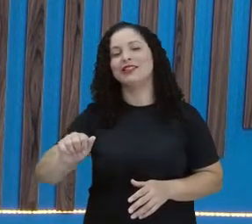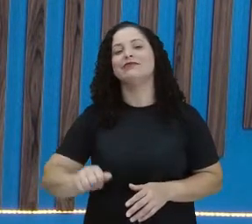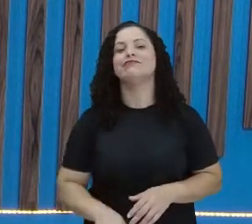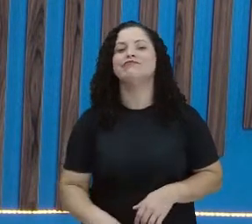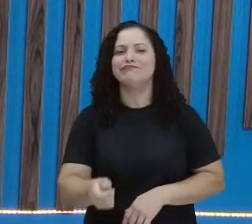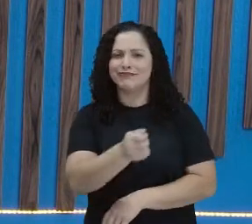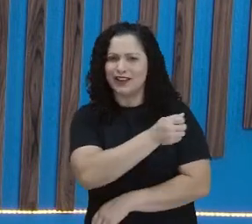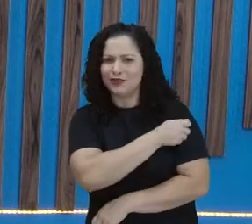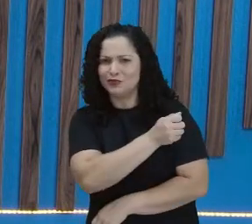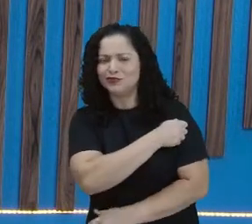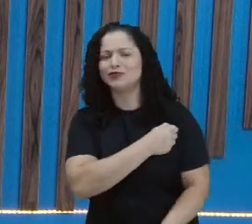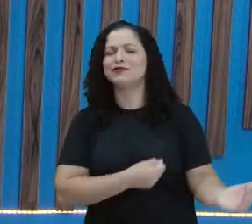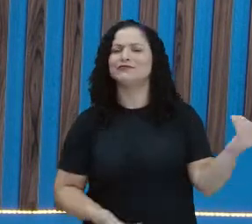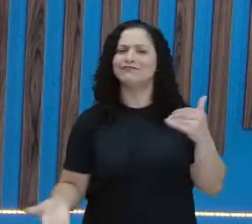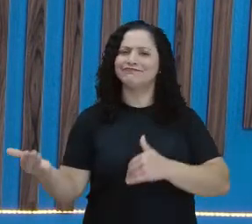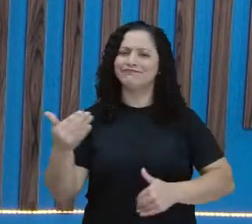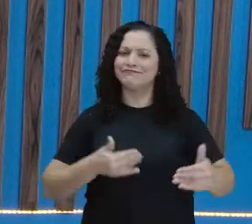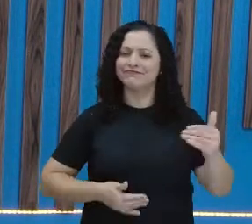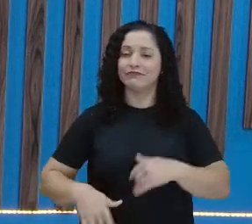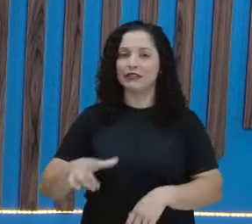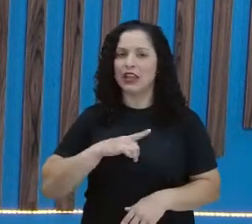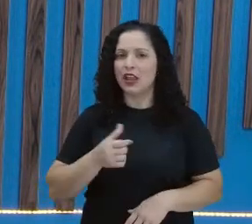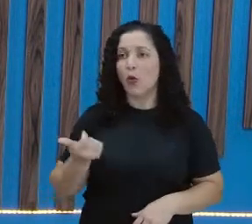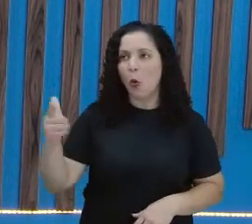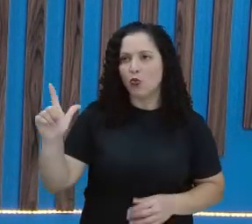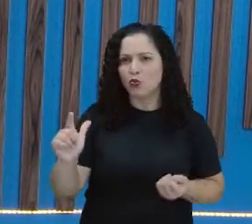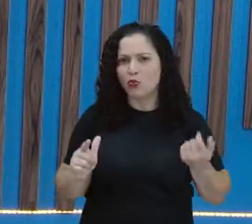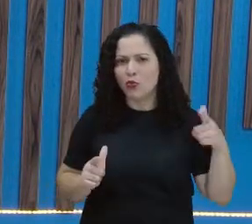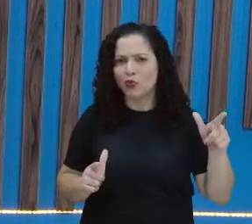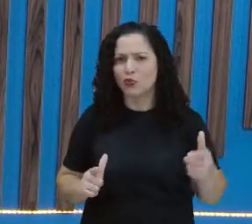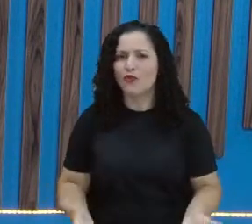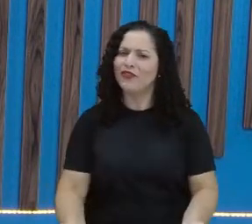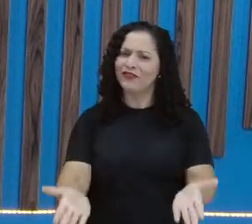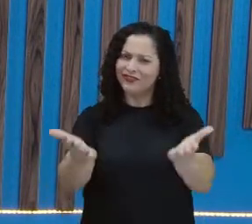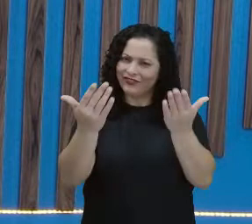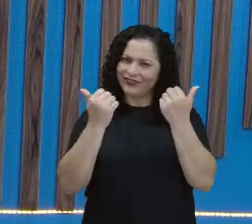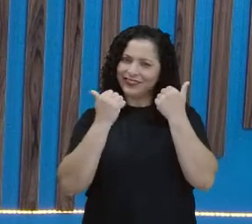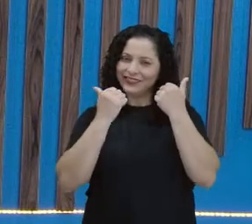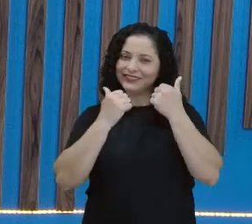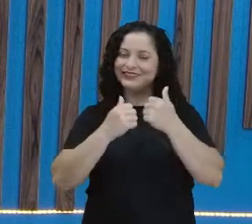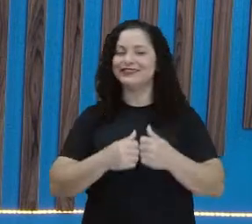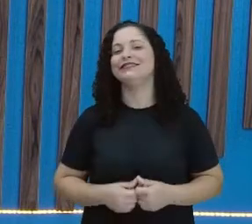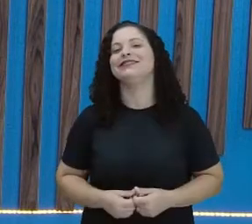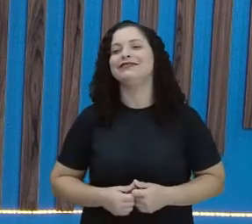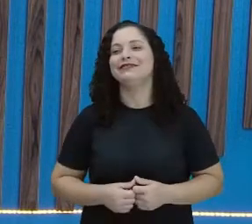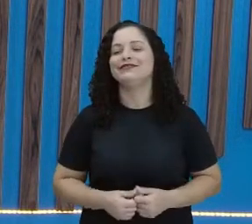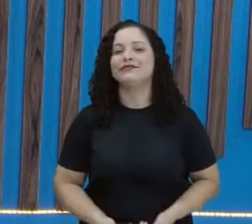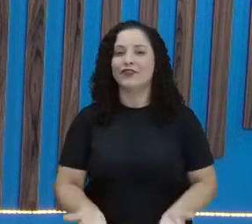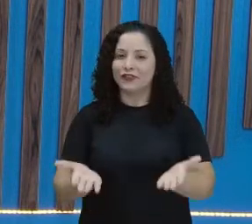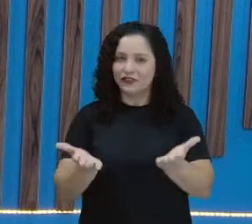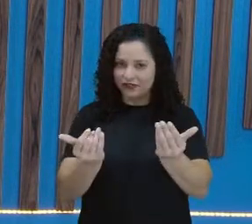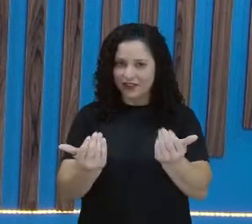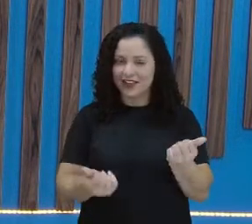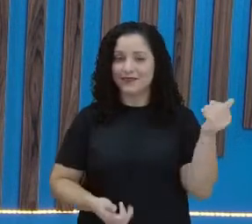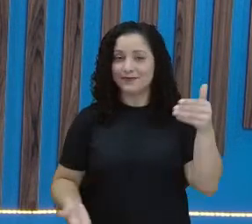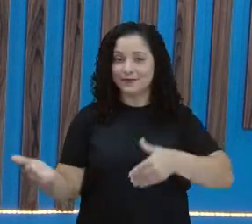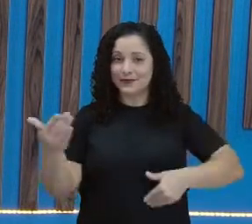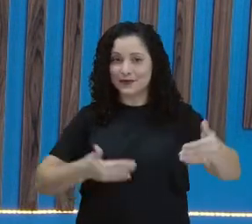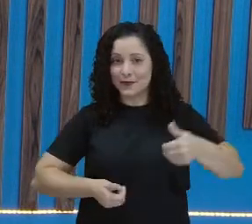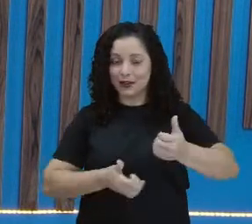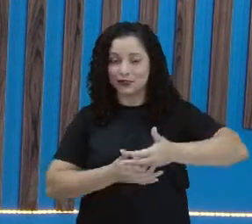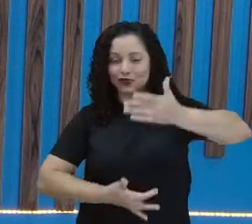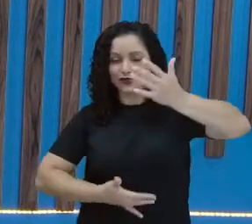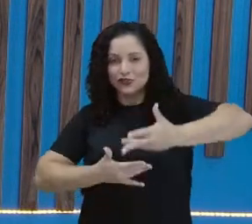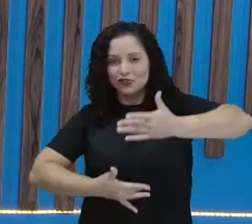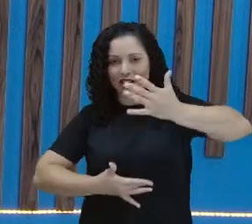estudantes. tem outros estudantes, aí pode chegar ainda mais. Venha participar do chat. A participação